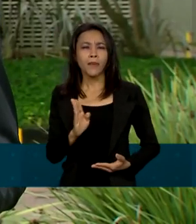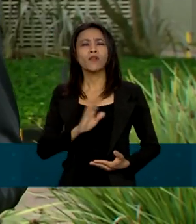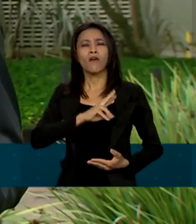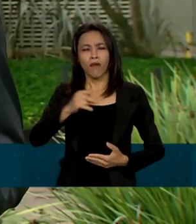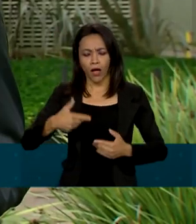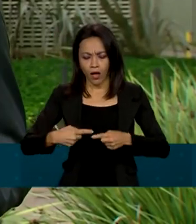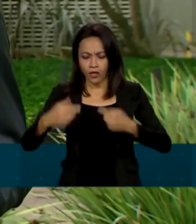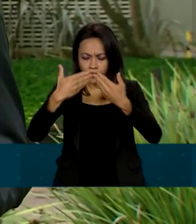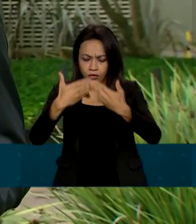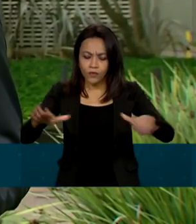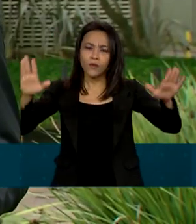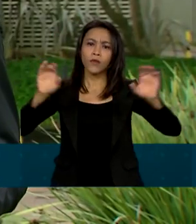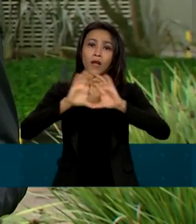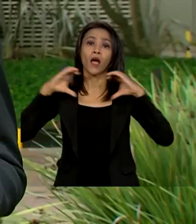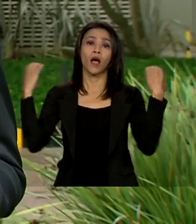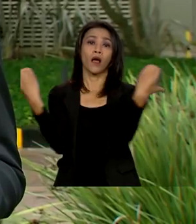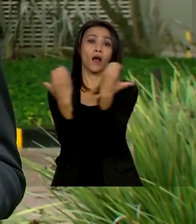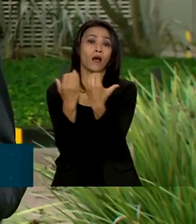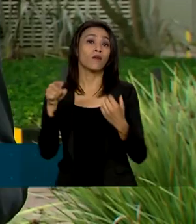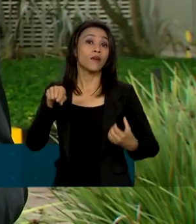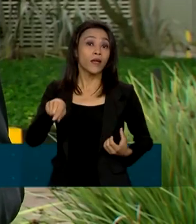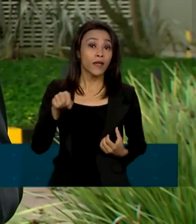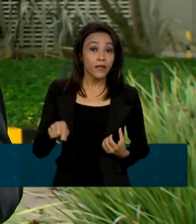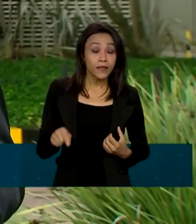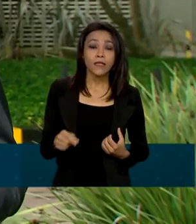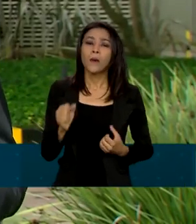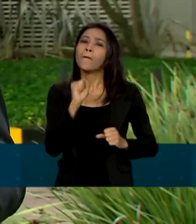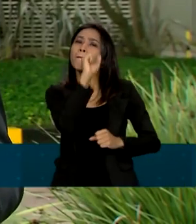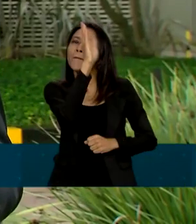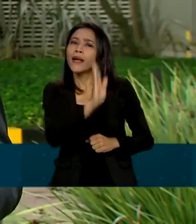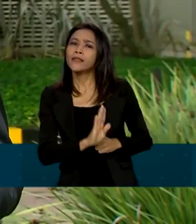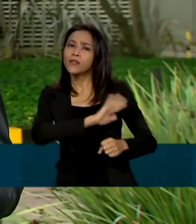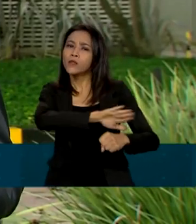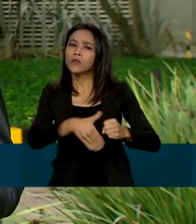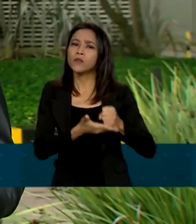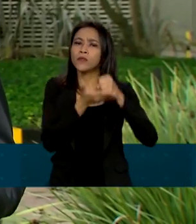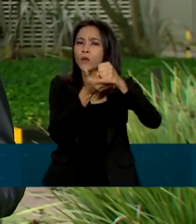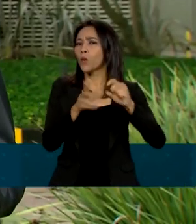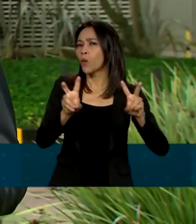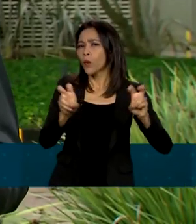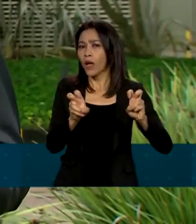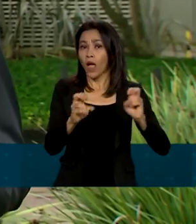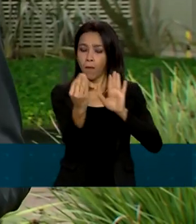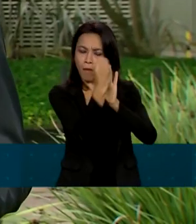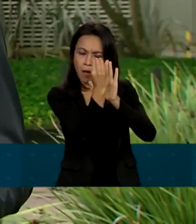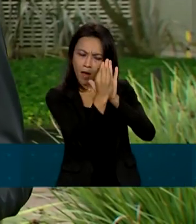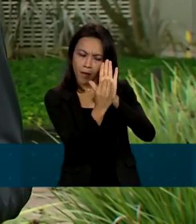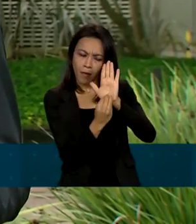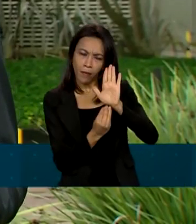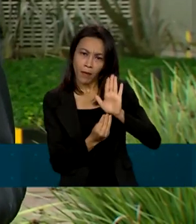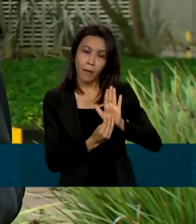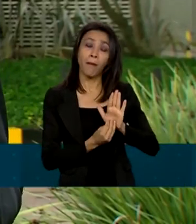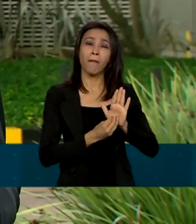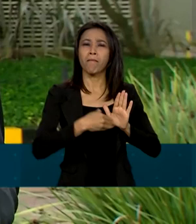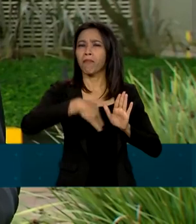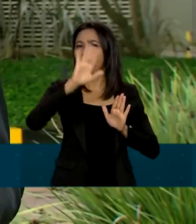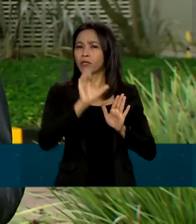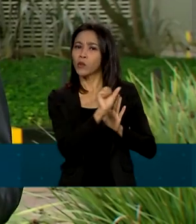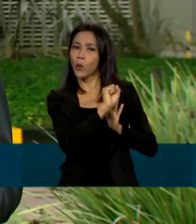Agenda Brasil Mais Sustentável, né? Trata-se de um documento que consolida mais de 800 ações